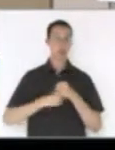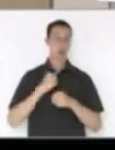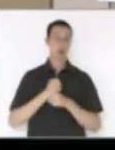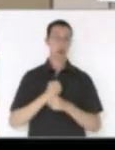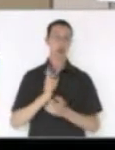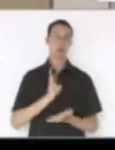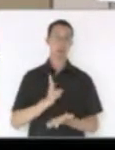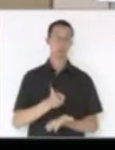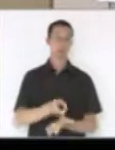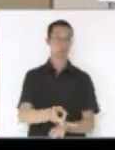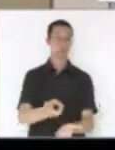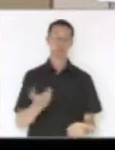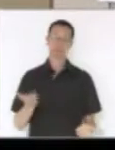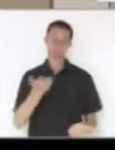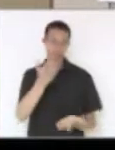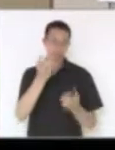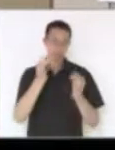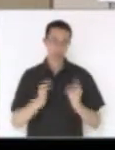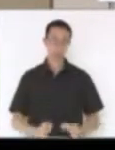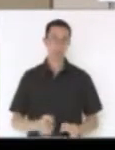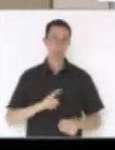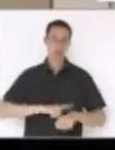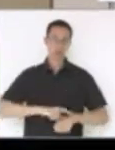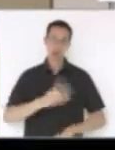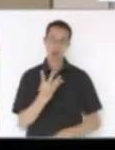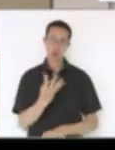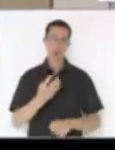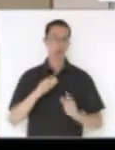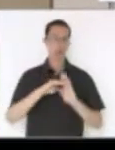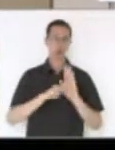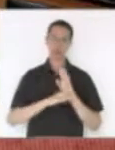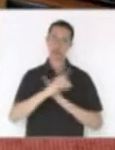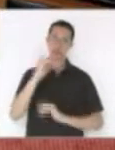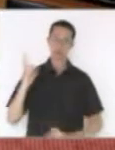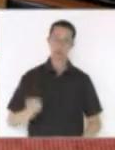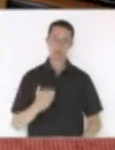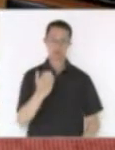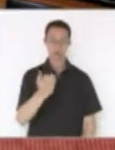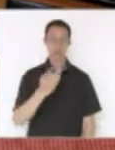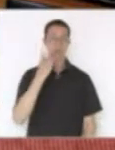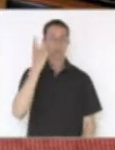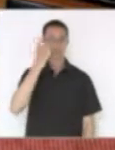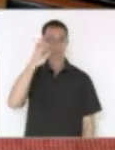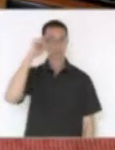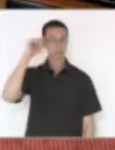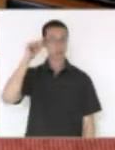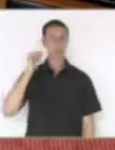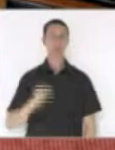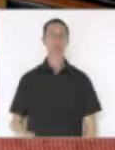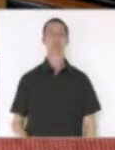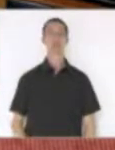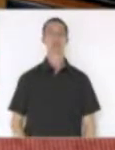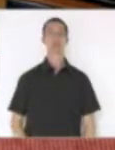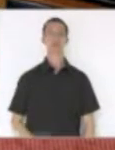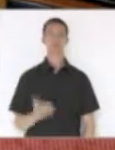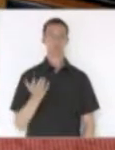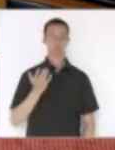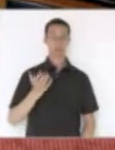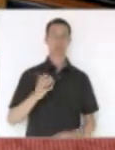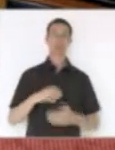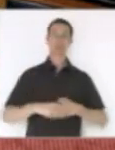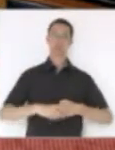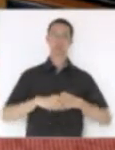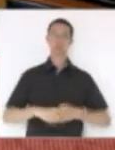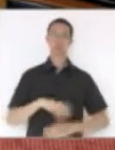16 horas é a ordem do dia e é plenário. Com a palavra o deputado Serafim Venzão. Senhor presidente, eu queria saudar os prefeitos, os